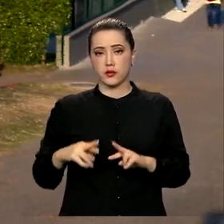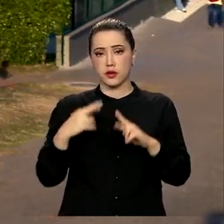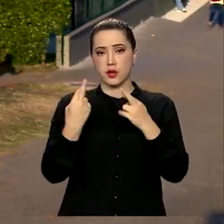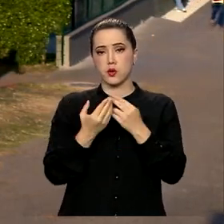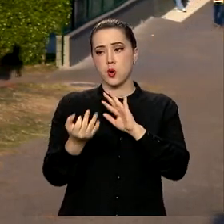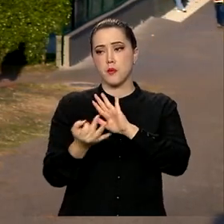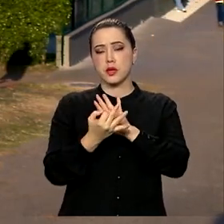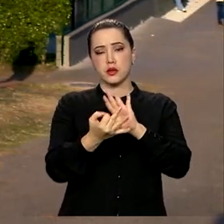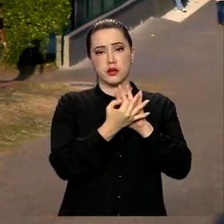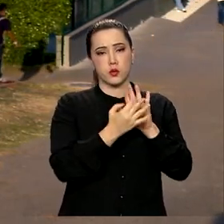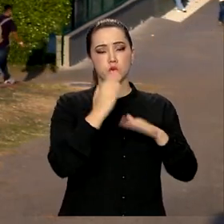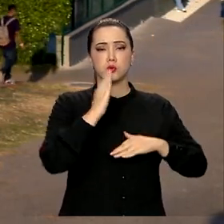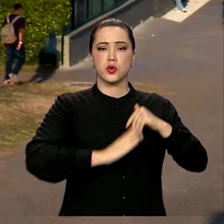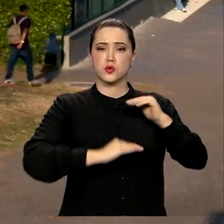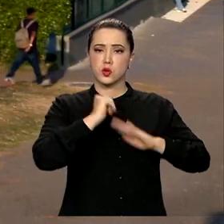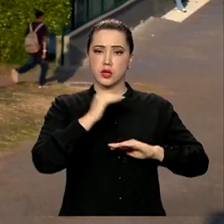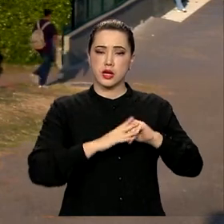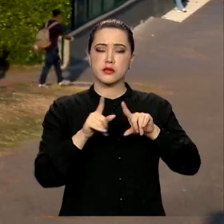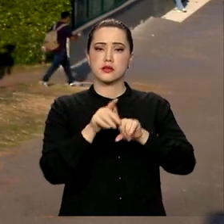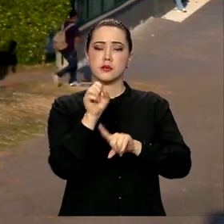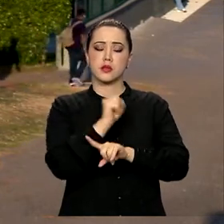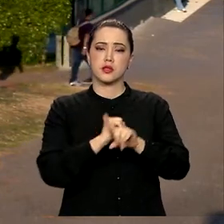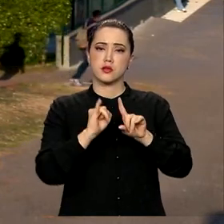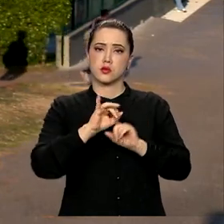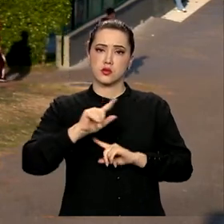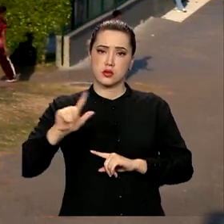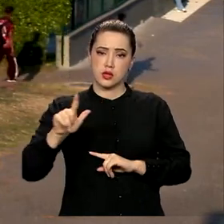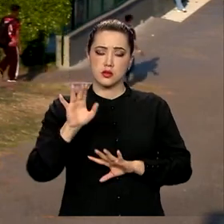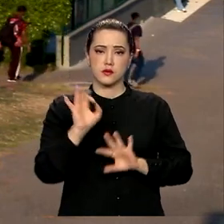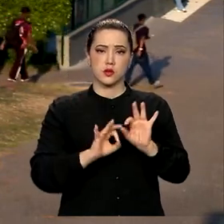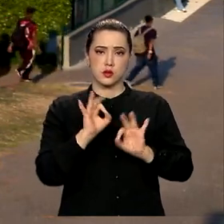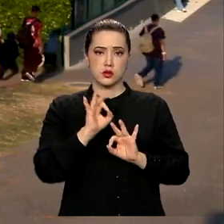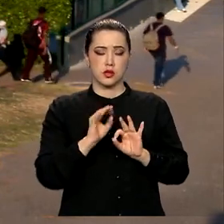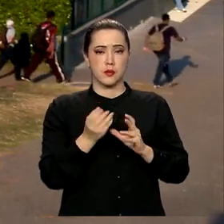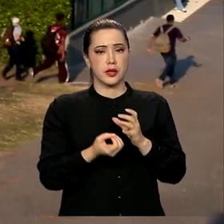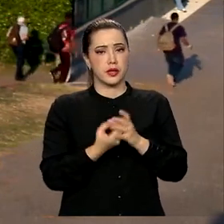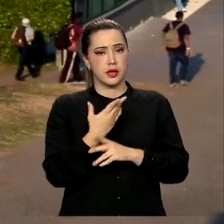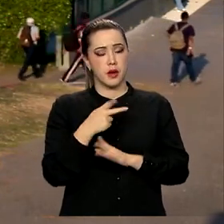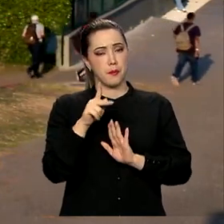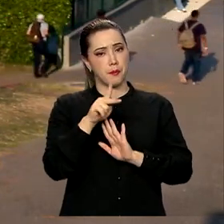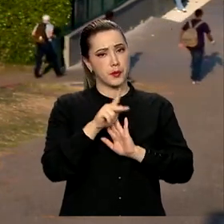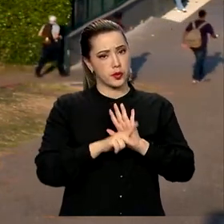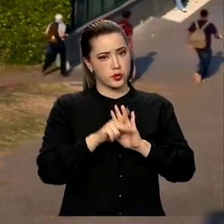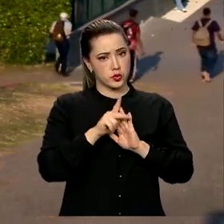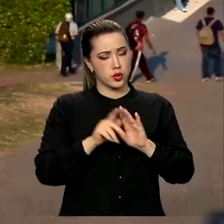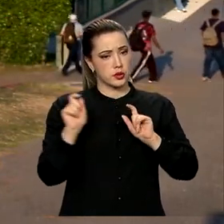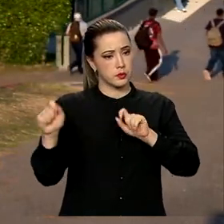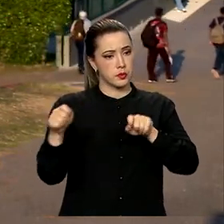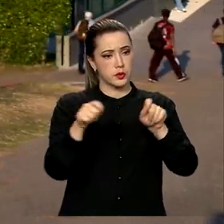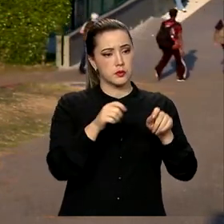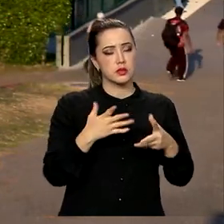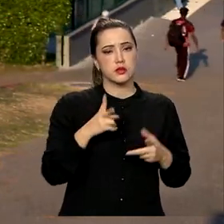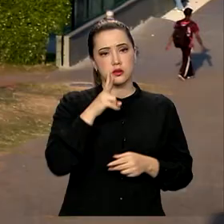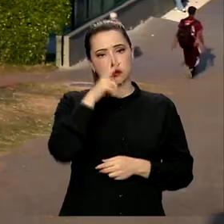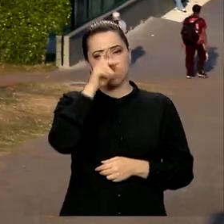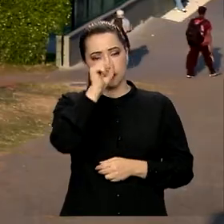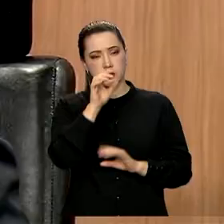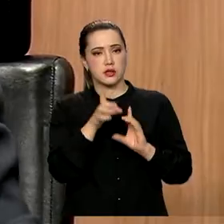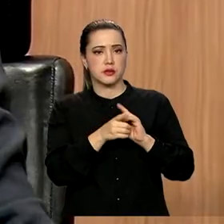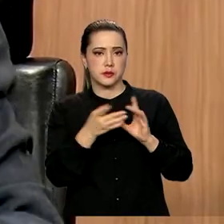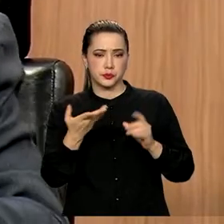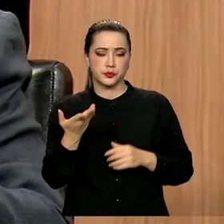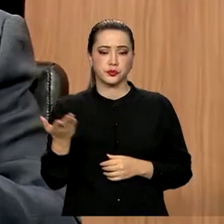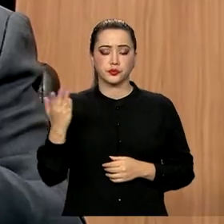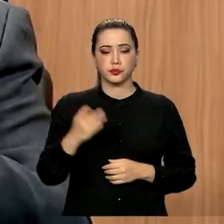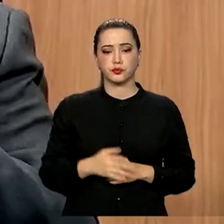sugestões de especialistas e da sociedade civil organizada para elaborar projetos e ferramentas que fortaleçam a democracia.